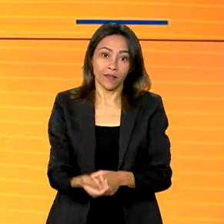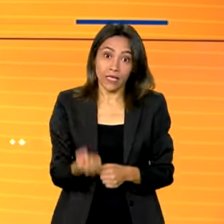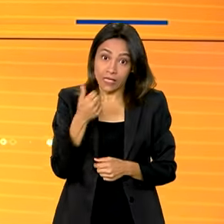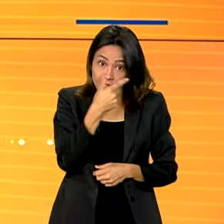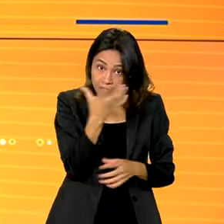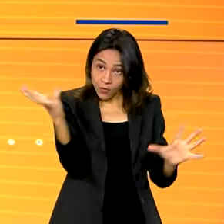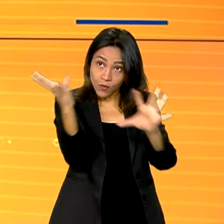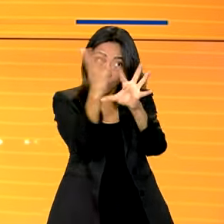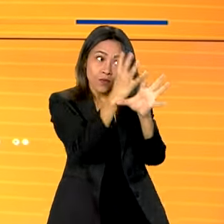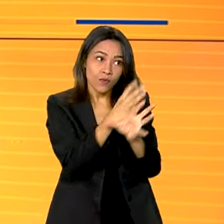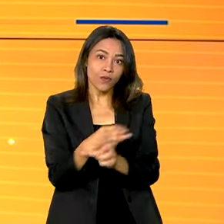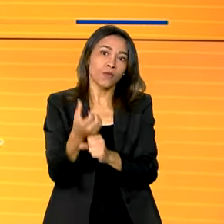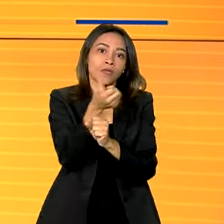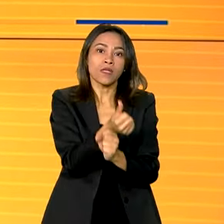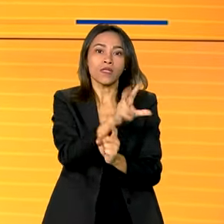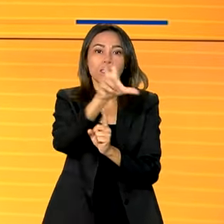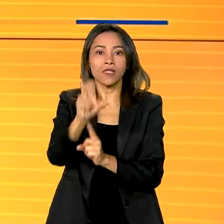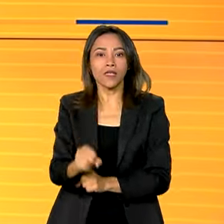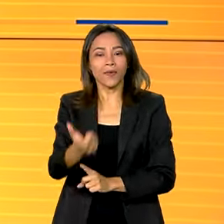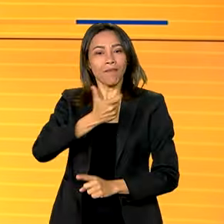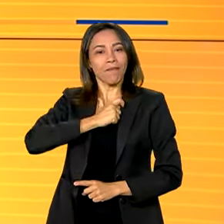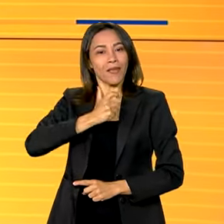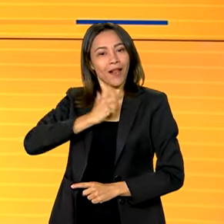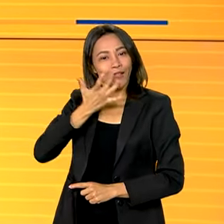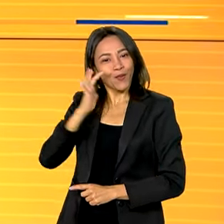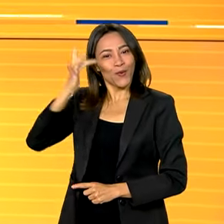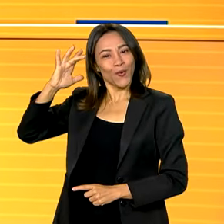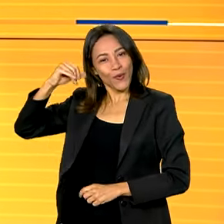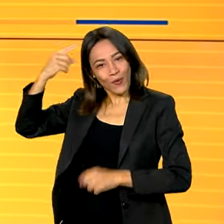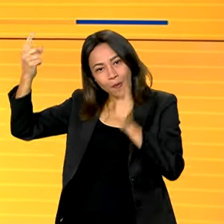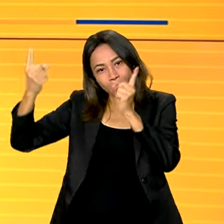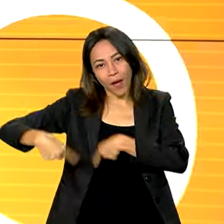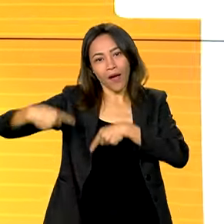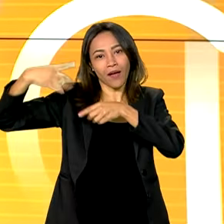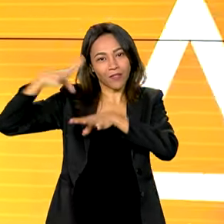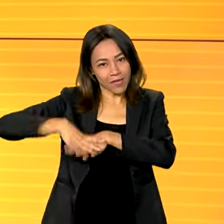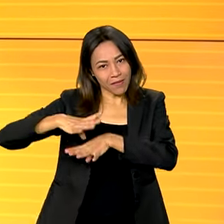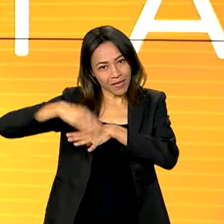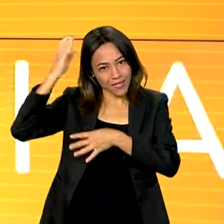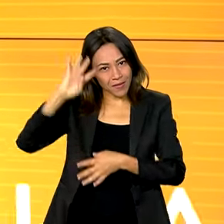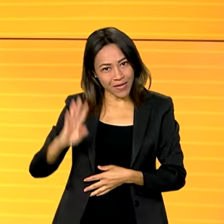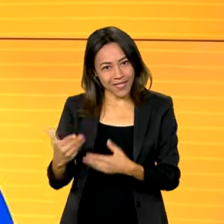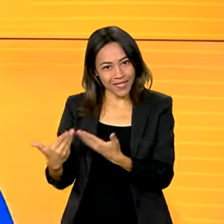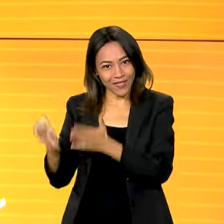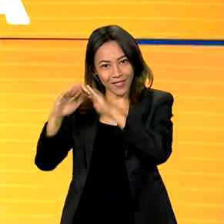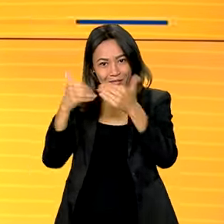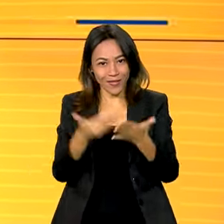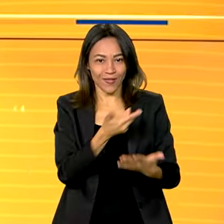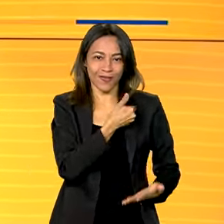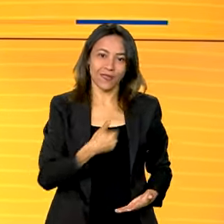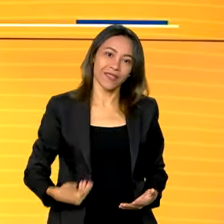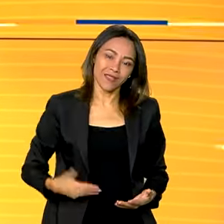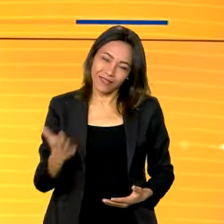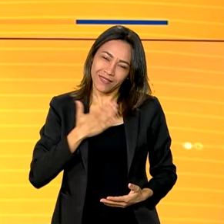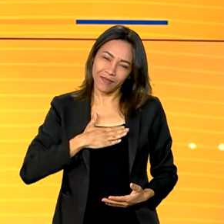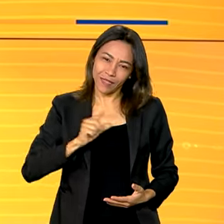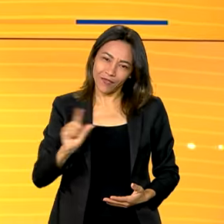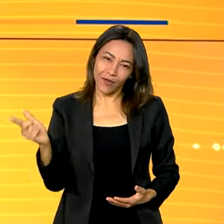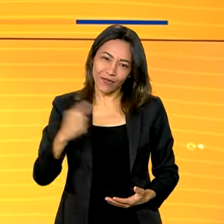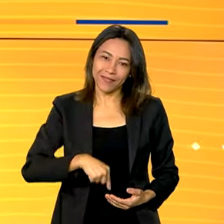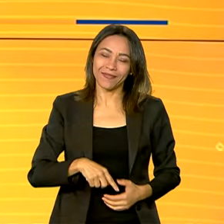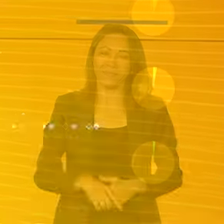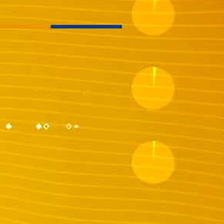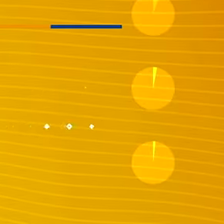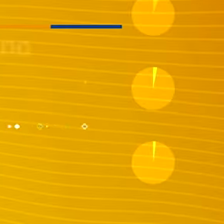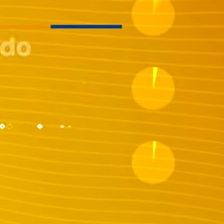estudantes recebem a medalha de ouro da Olimpíada Brasileira de Matemática das Escolas Públicas. A gente volta em instantes.